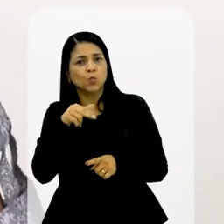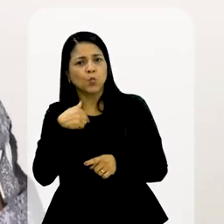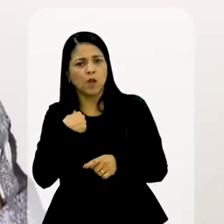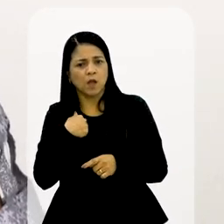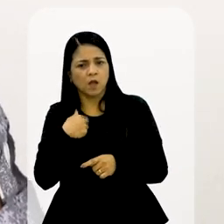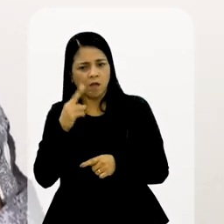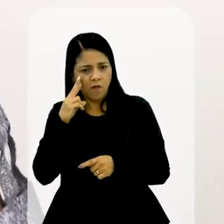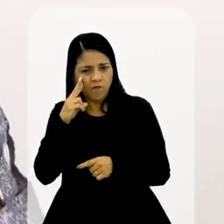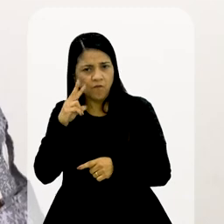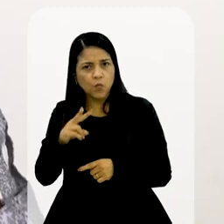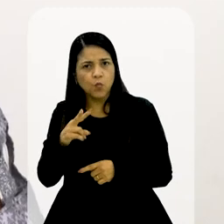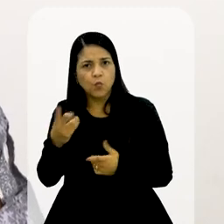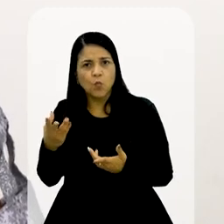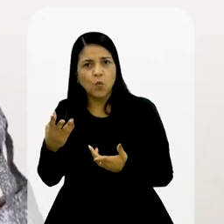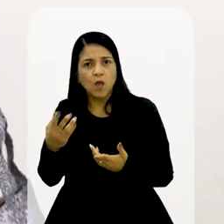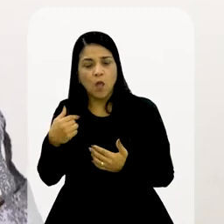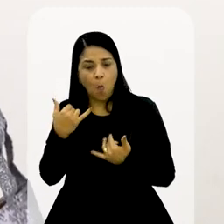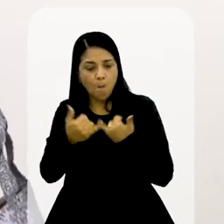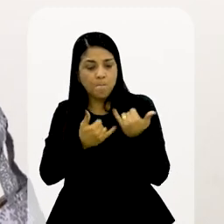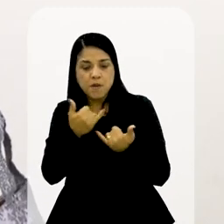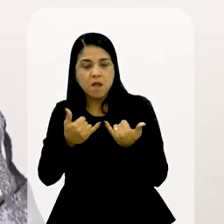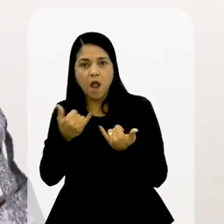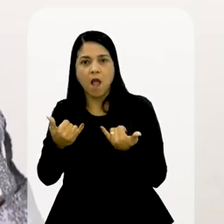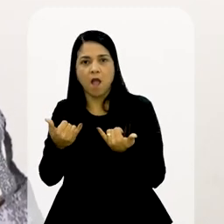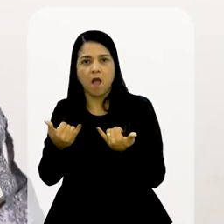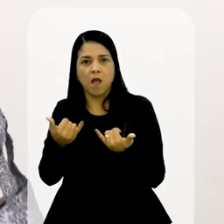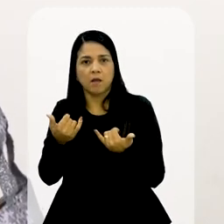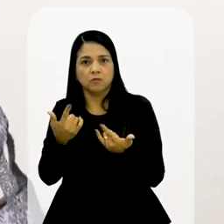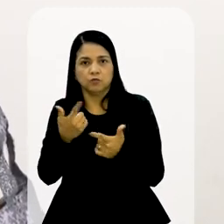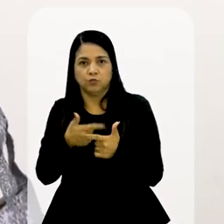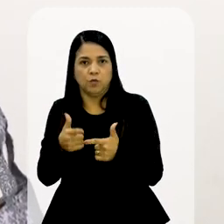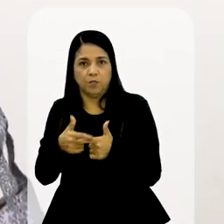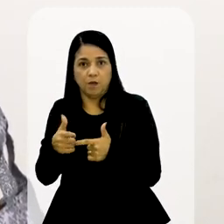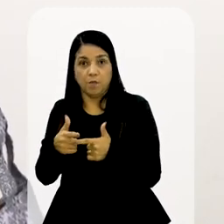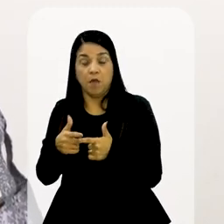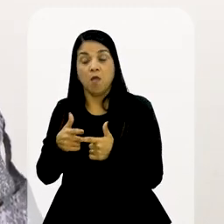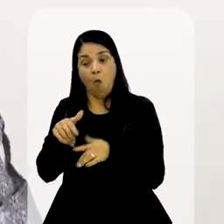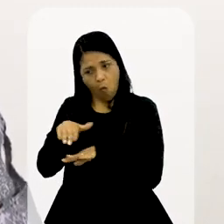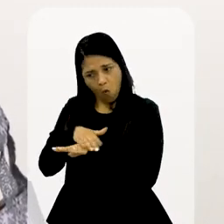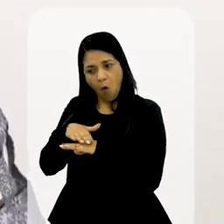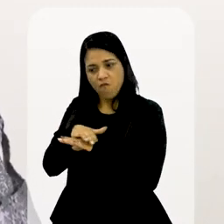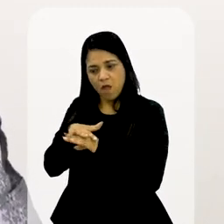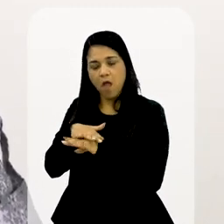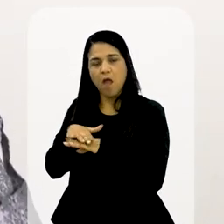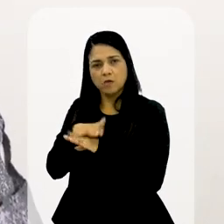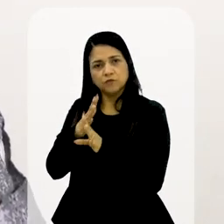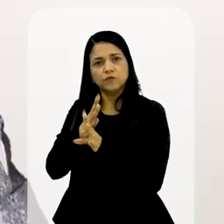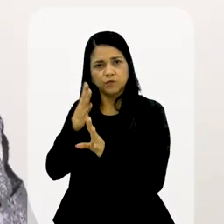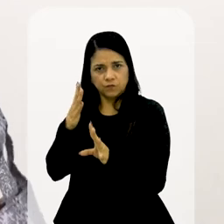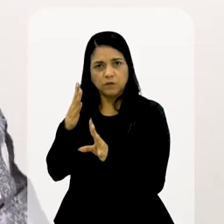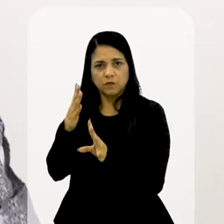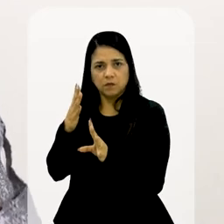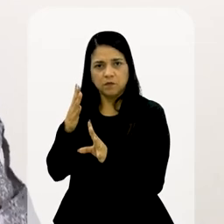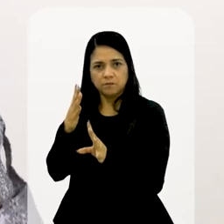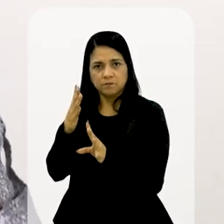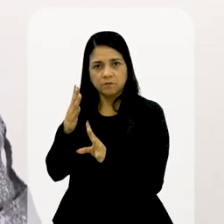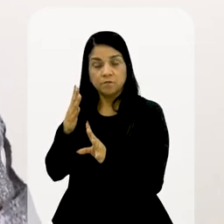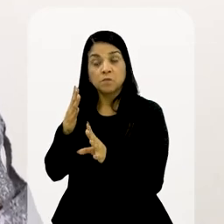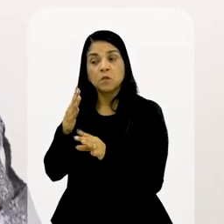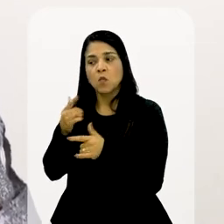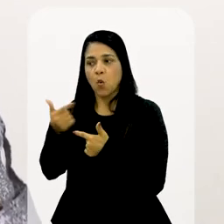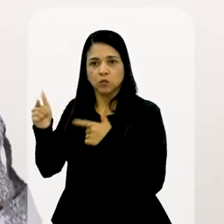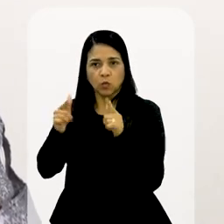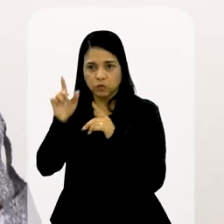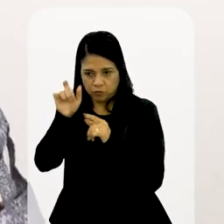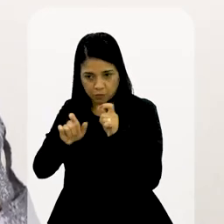por quê? Porque ela nunca me viu brincar em certas situações. Eu sou uma pessoa que fala até com estranho na fila do